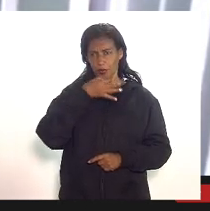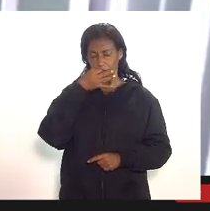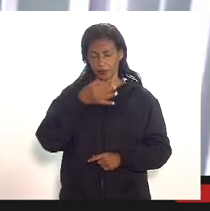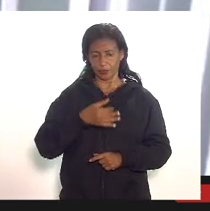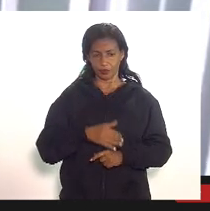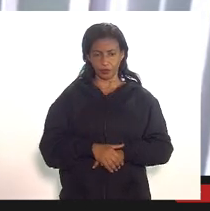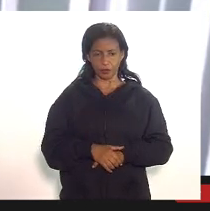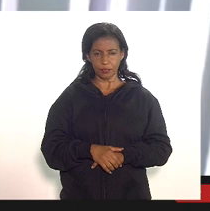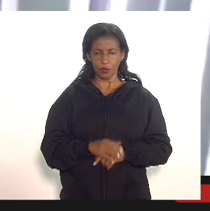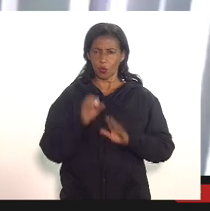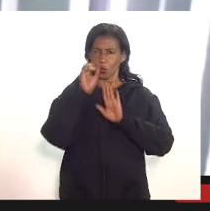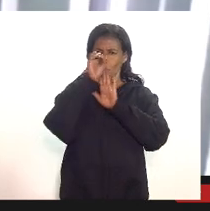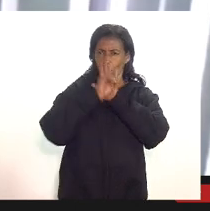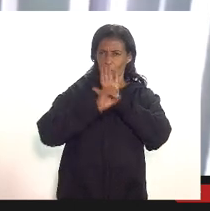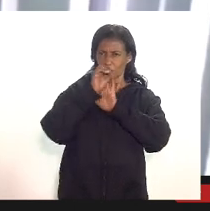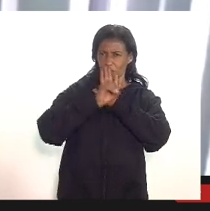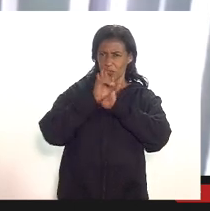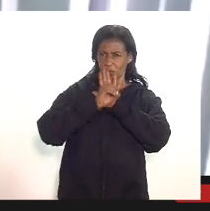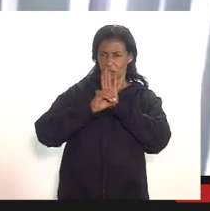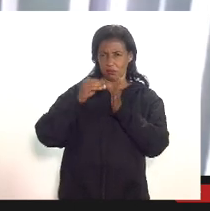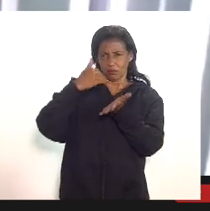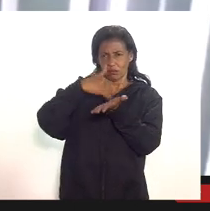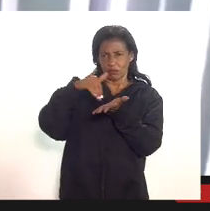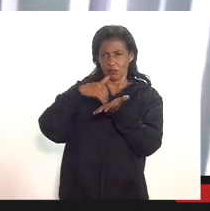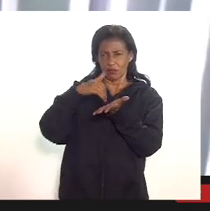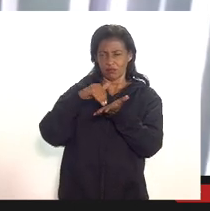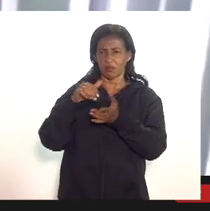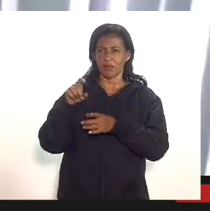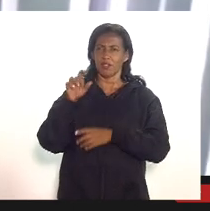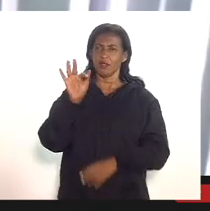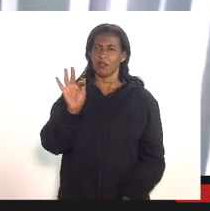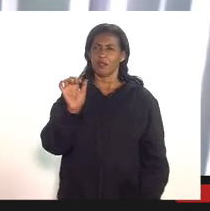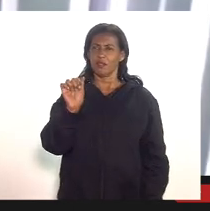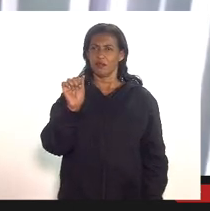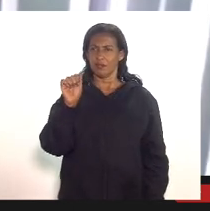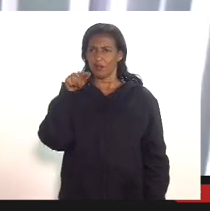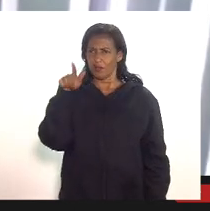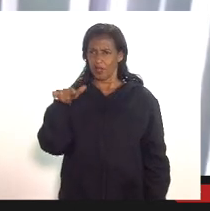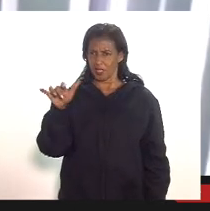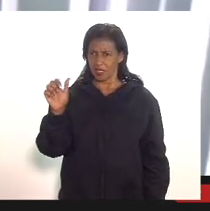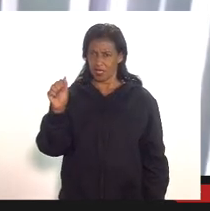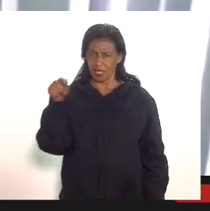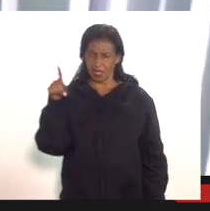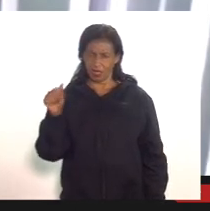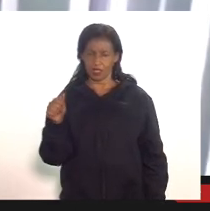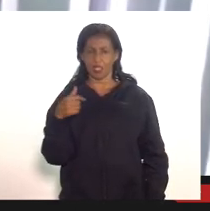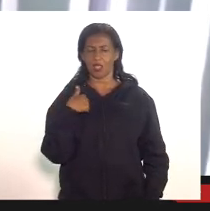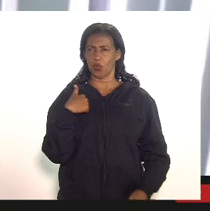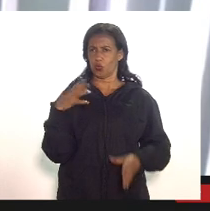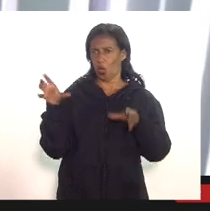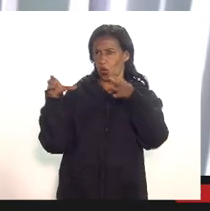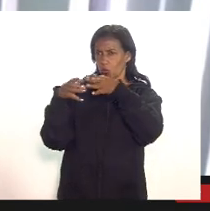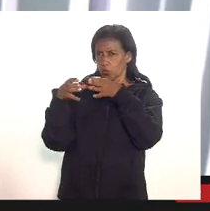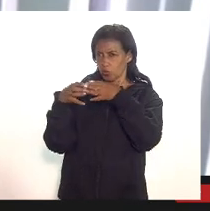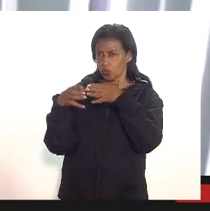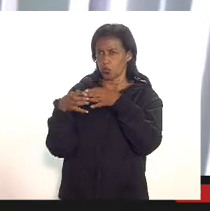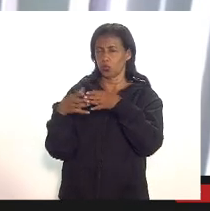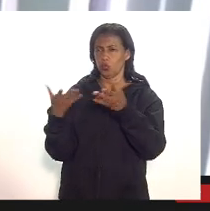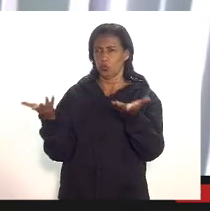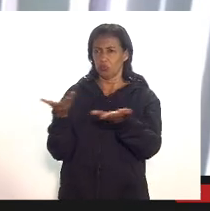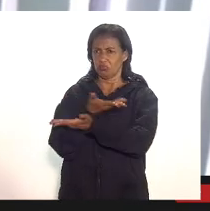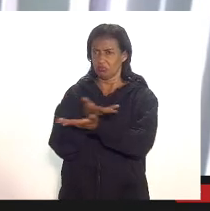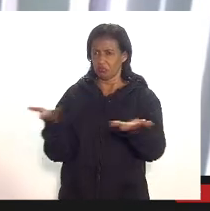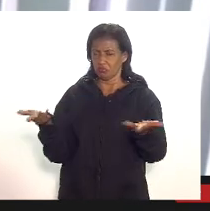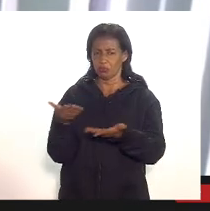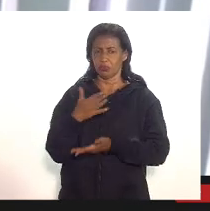o ofício que a Secretaria de Fazenda sauda aqui o Guilherme Messeis e toda a equipe aliás eu quero eu sempre ressalto que o